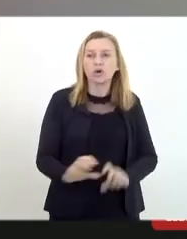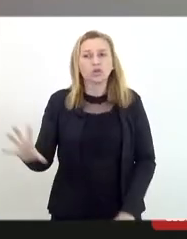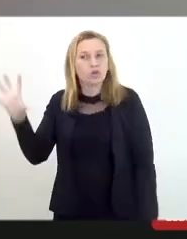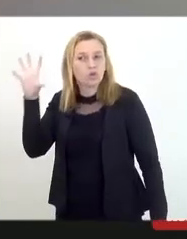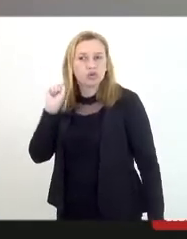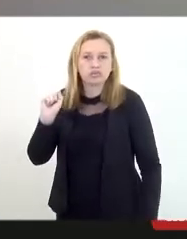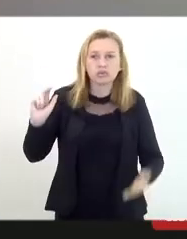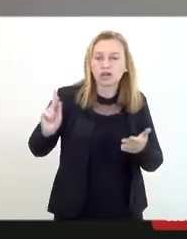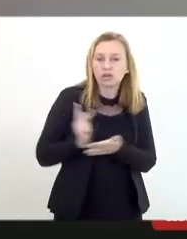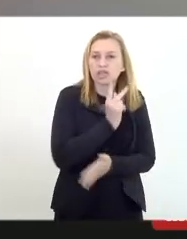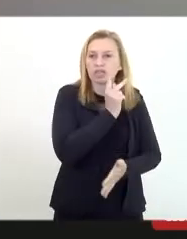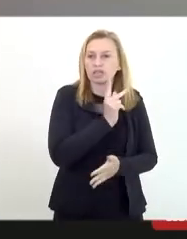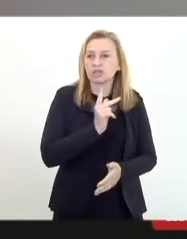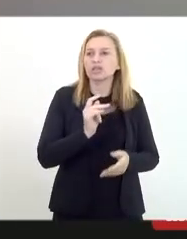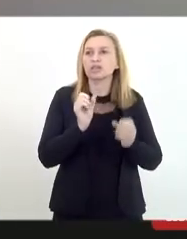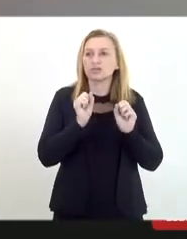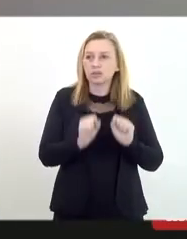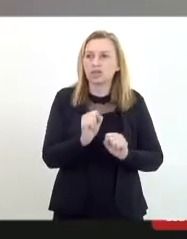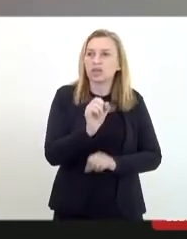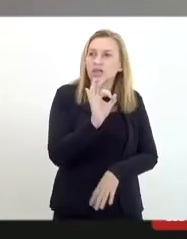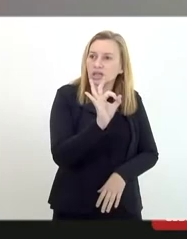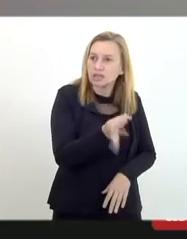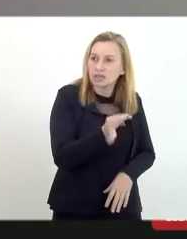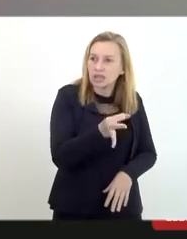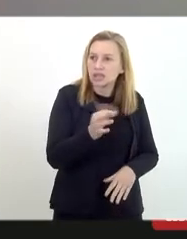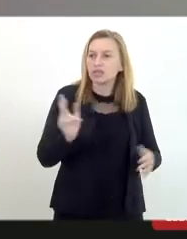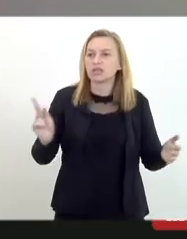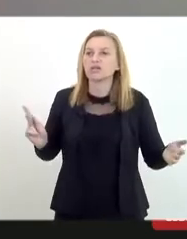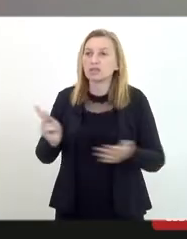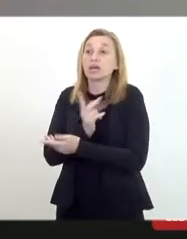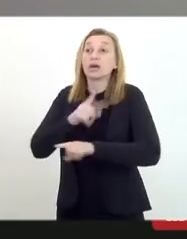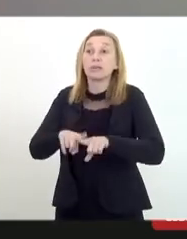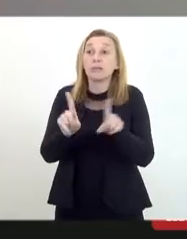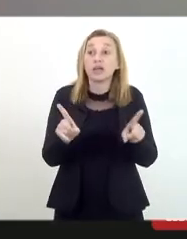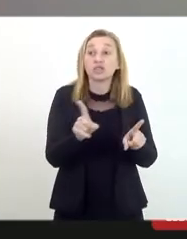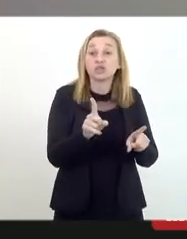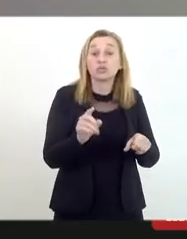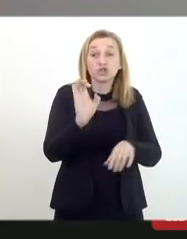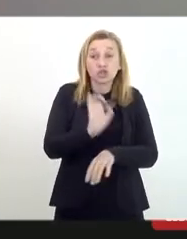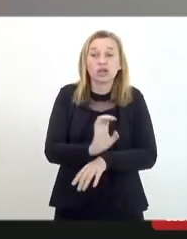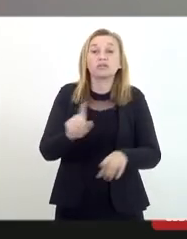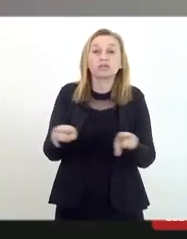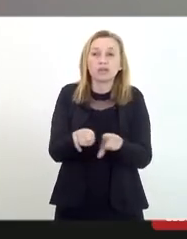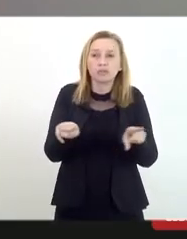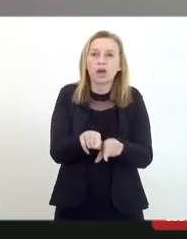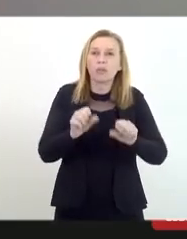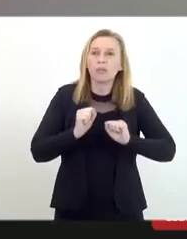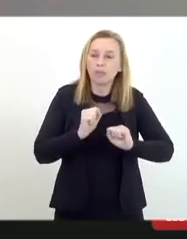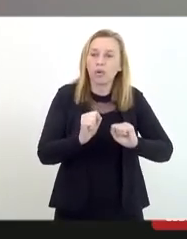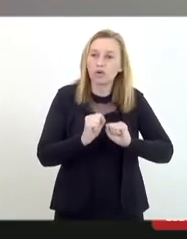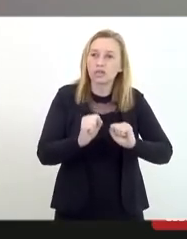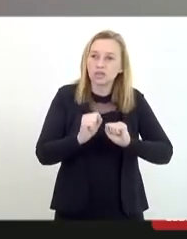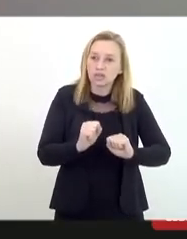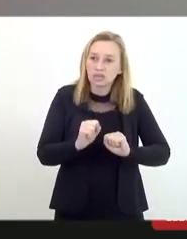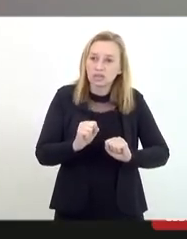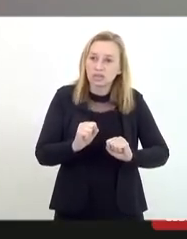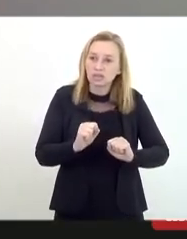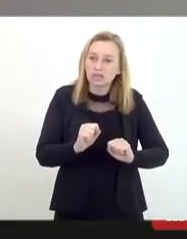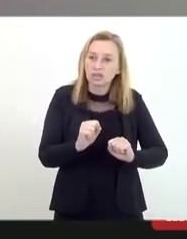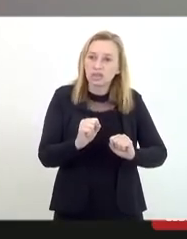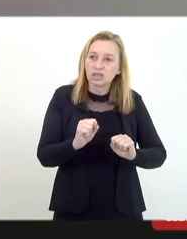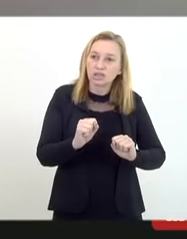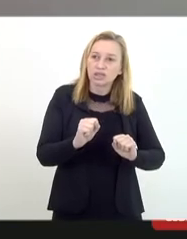está acontecendo, o está efetivamente acontecendo, mas para que o Estado também possa adotar as medidas